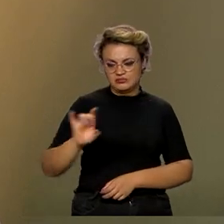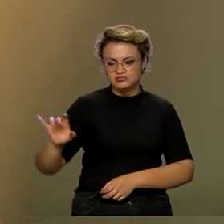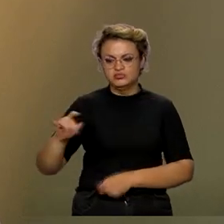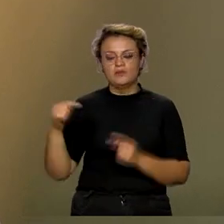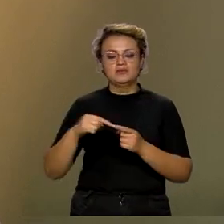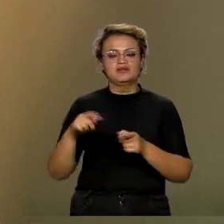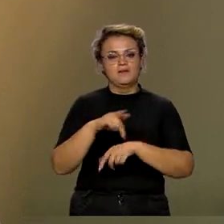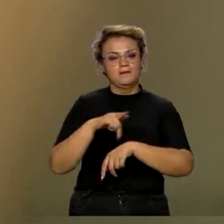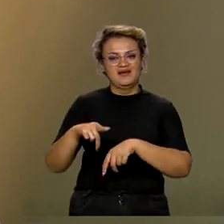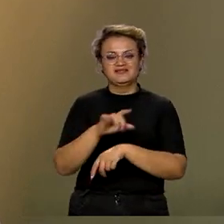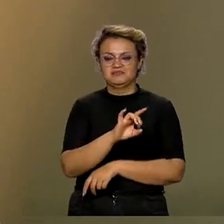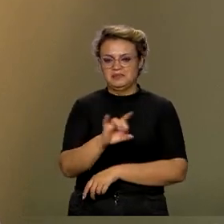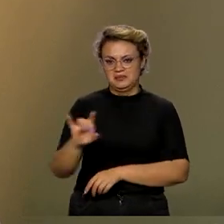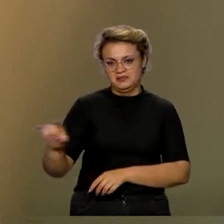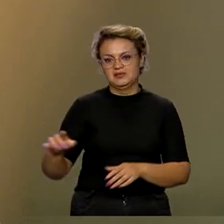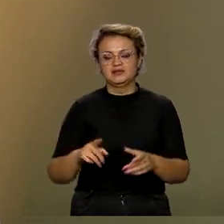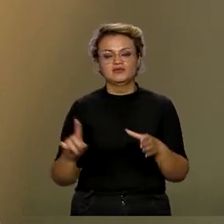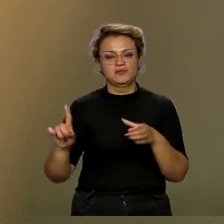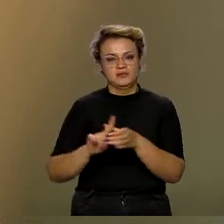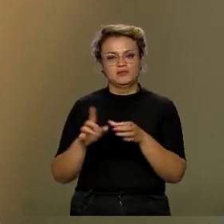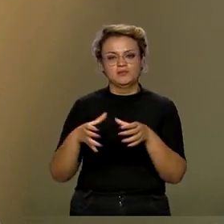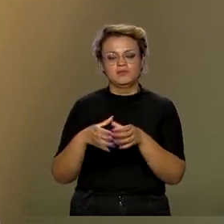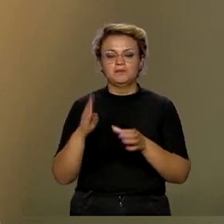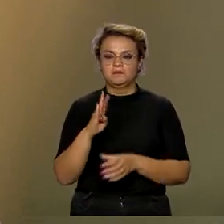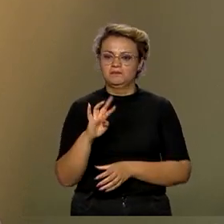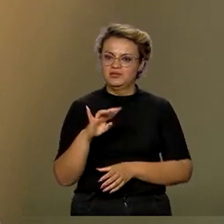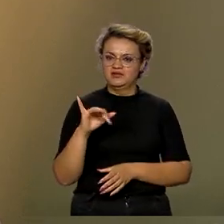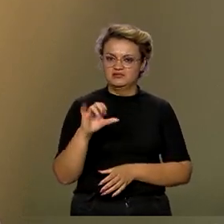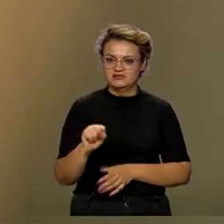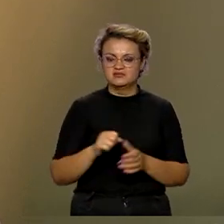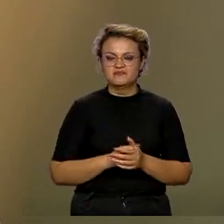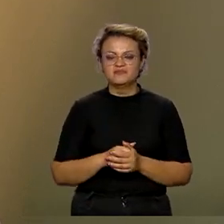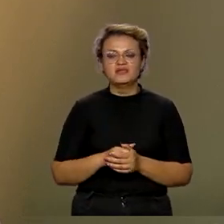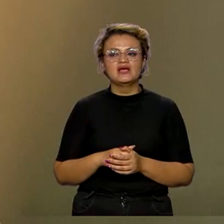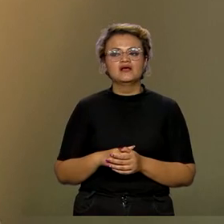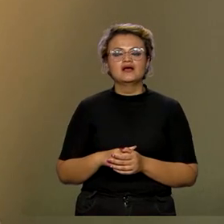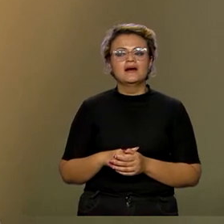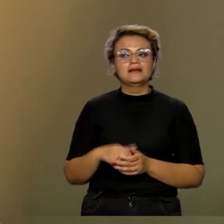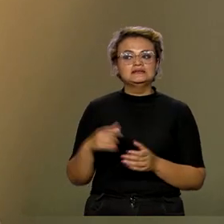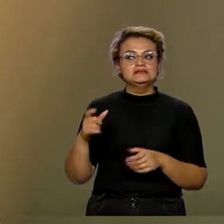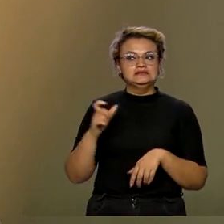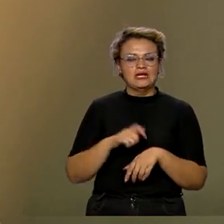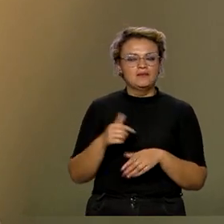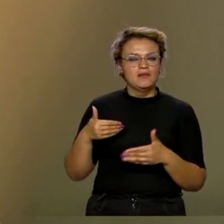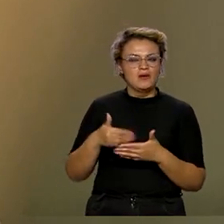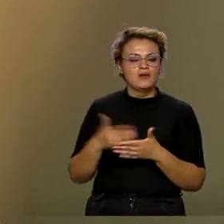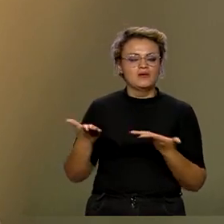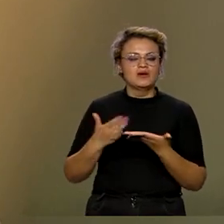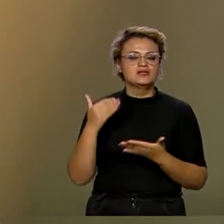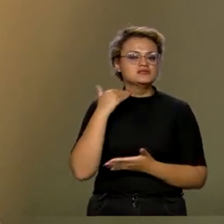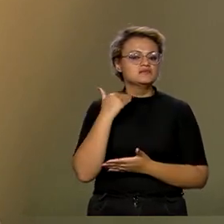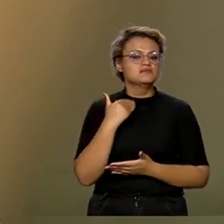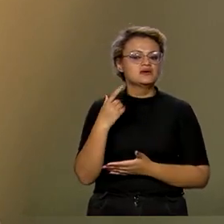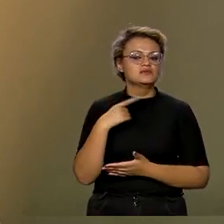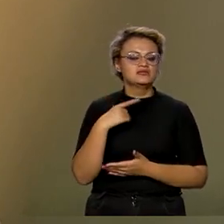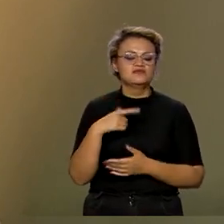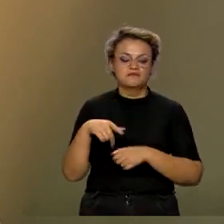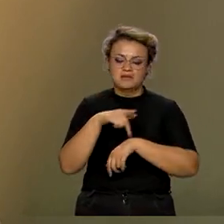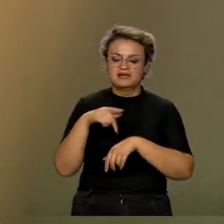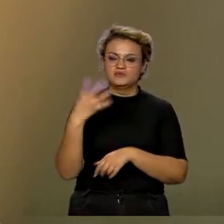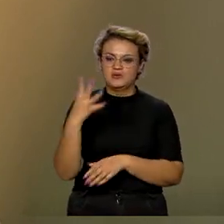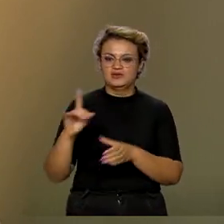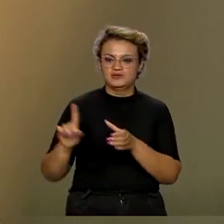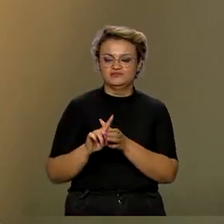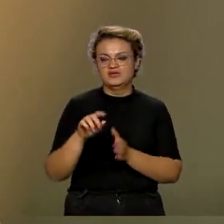países que integram o grupo BRICS. Mais recentemente, o Banco dos BRICS, ele integrou quatro novos países. O